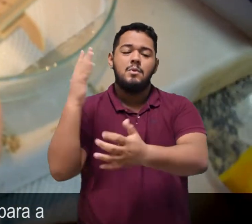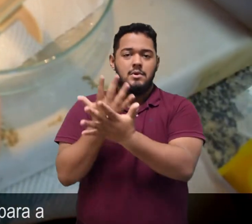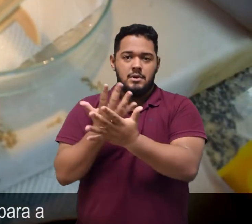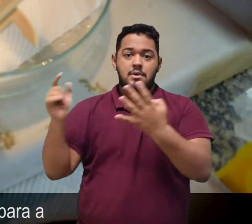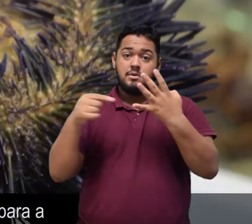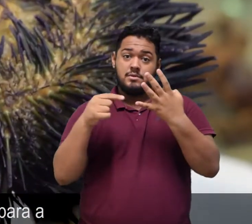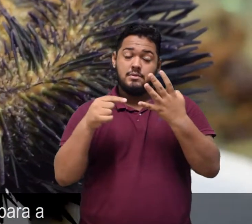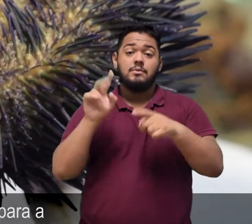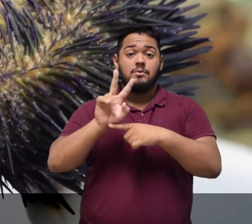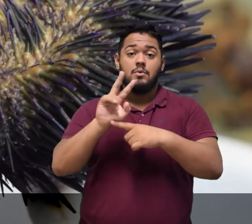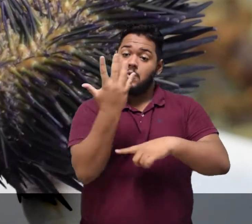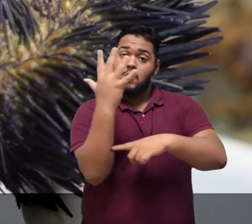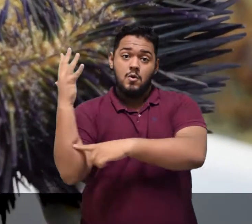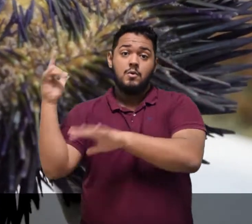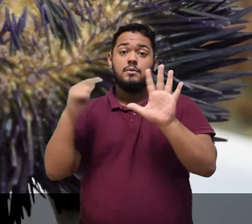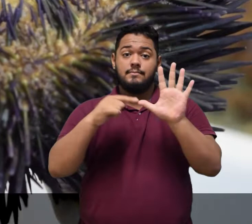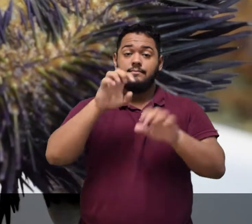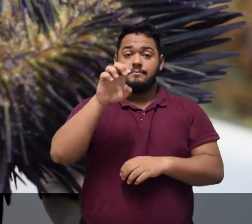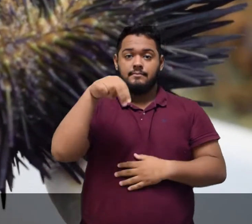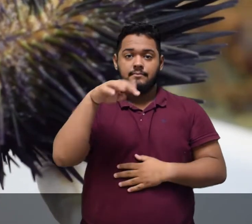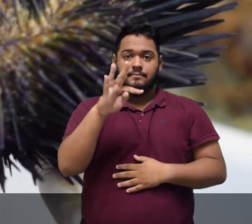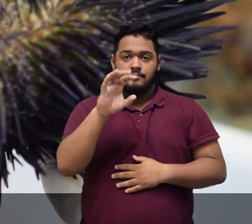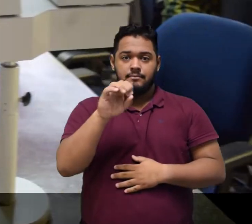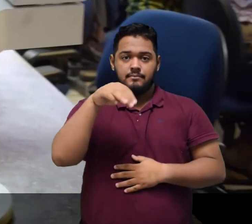toda a diferença para a preservação da vida.